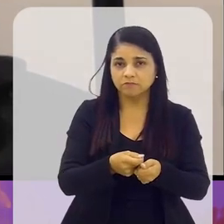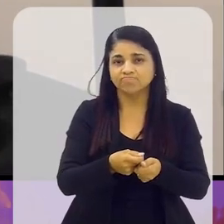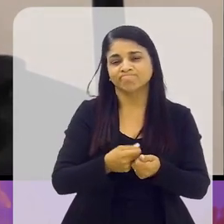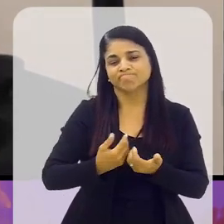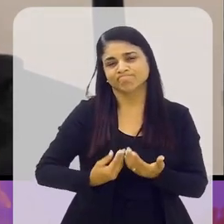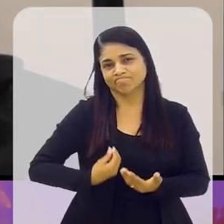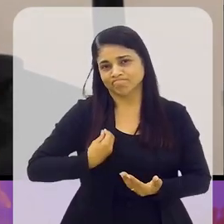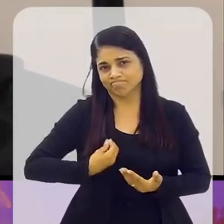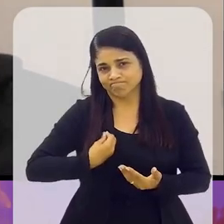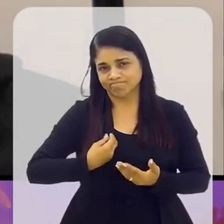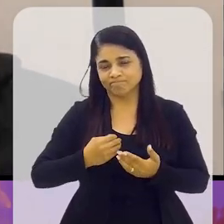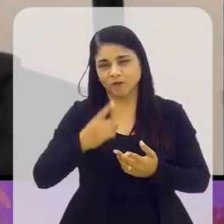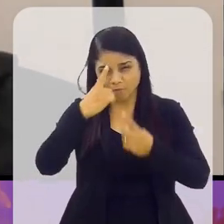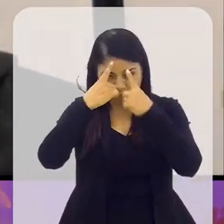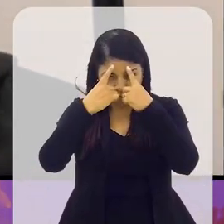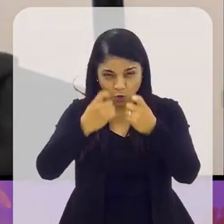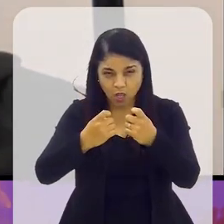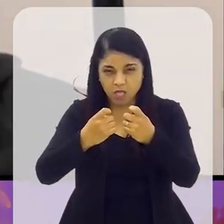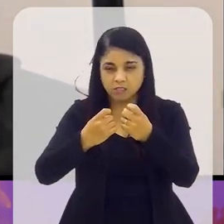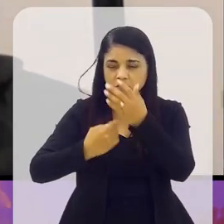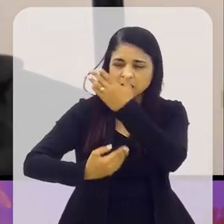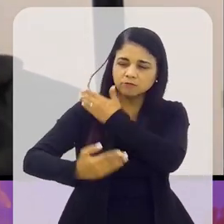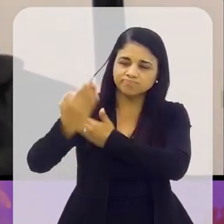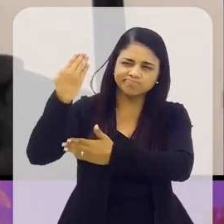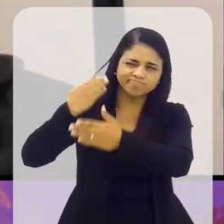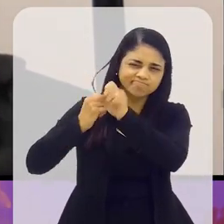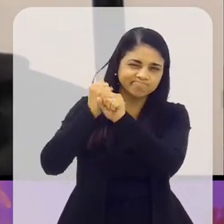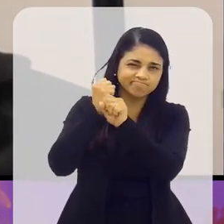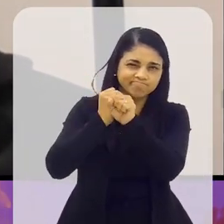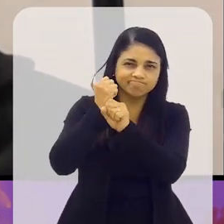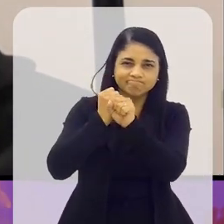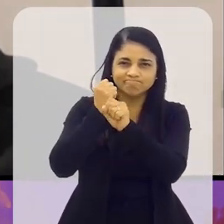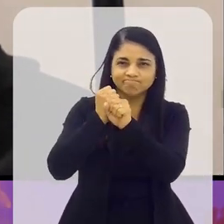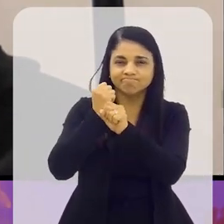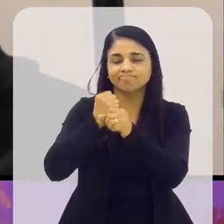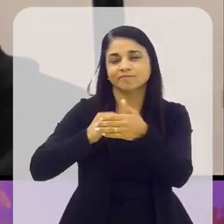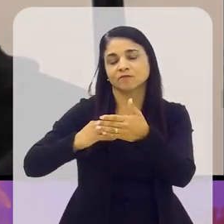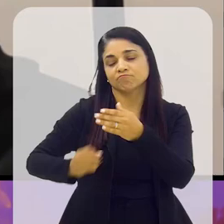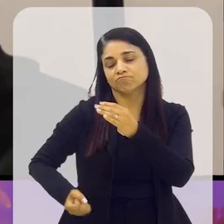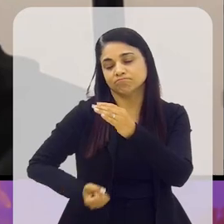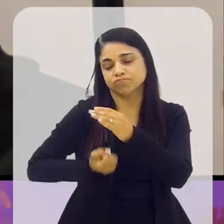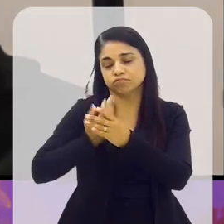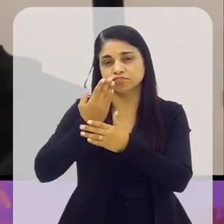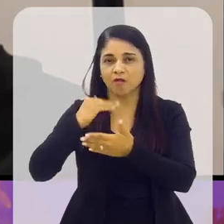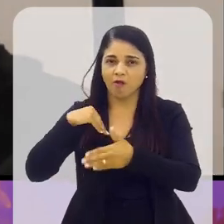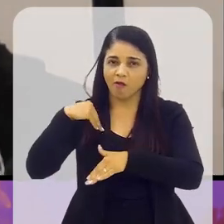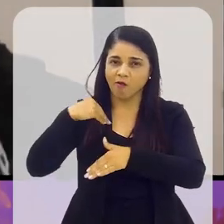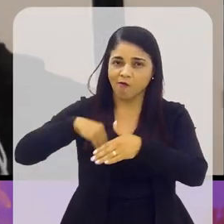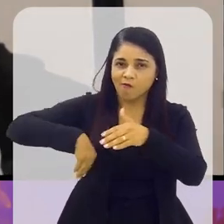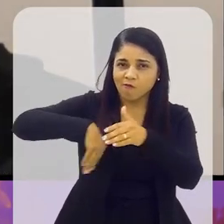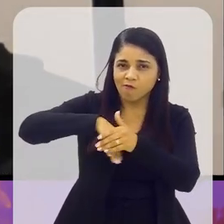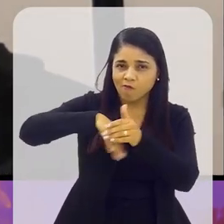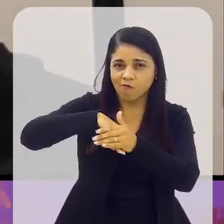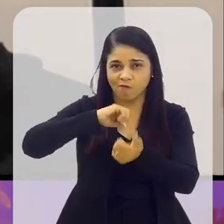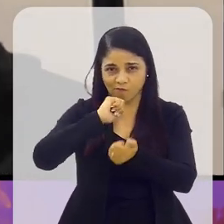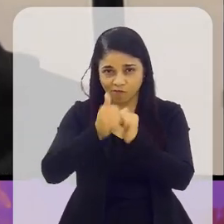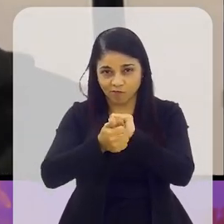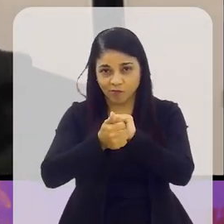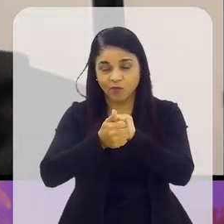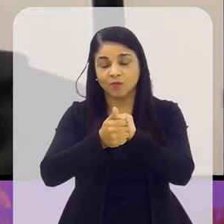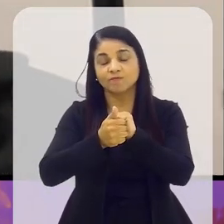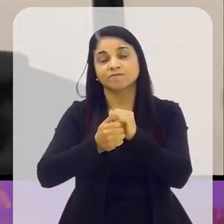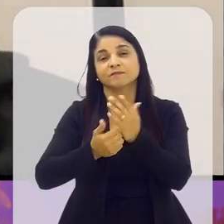presente desde os primórdios do futebol. E a primeira coisa que eu destaco é que, embora ele esteja presente desde os